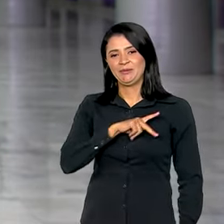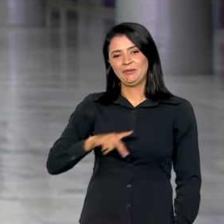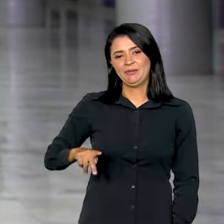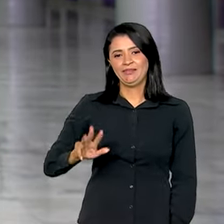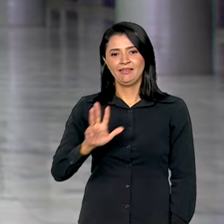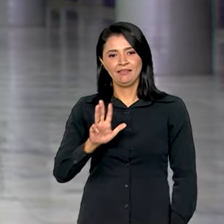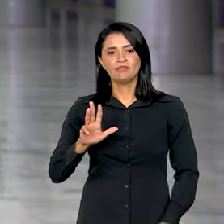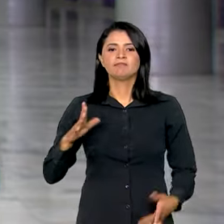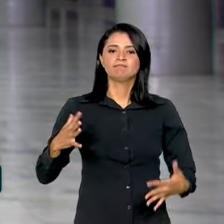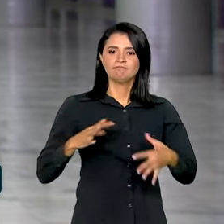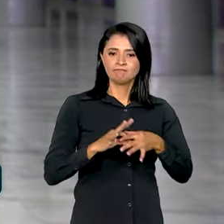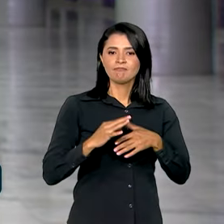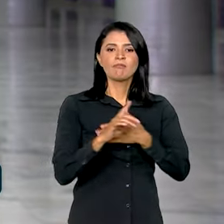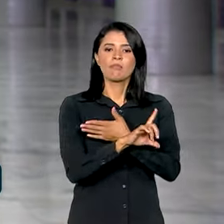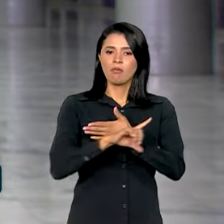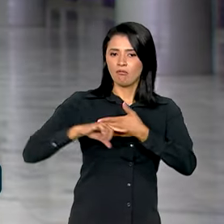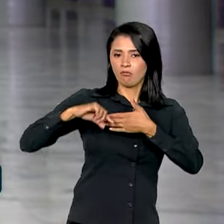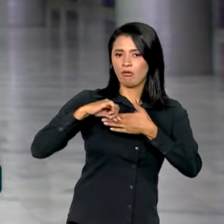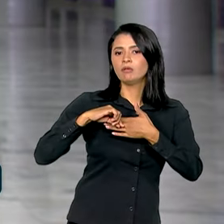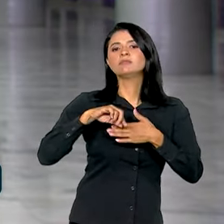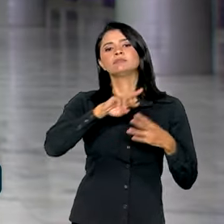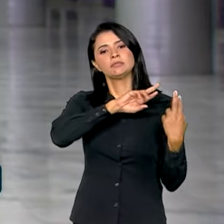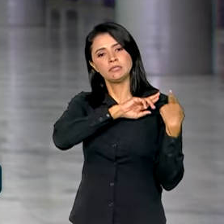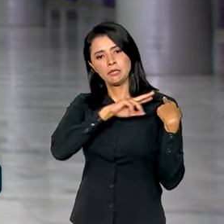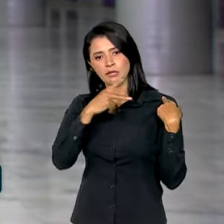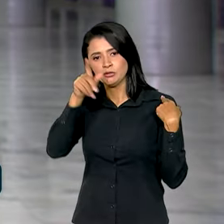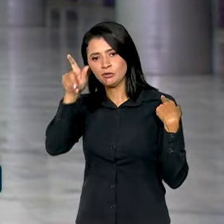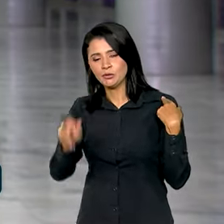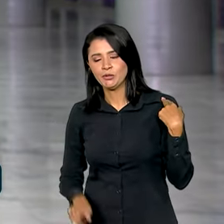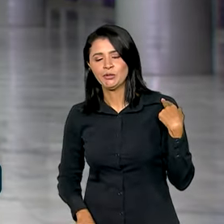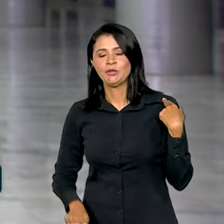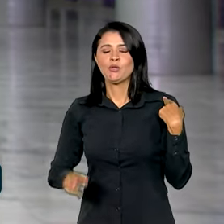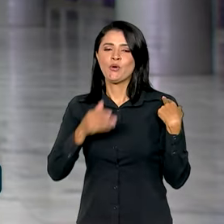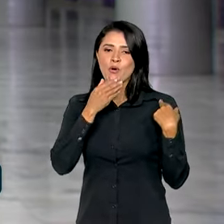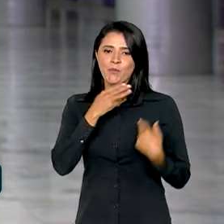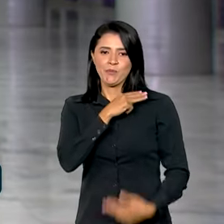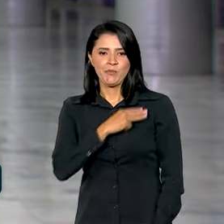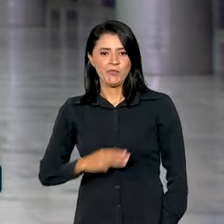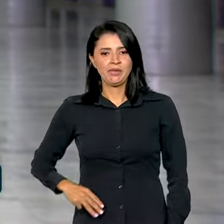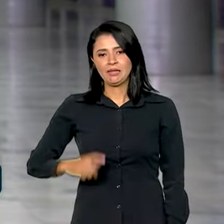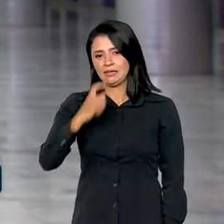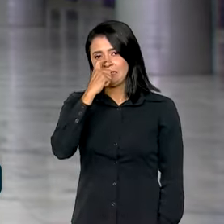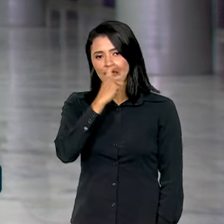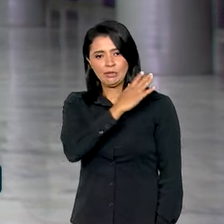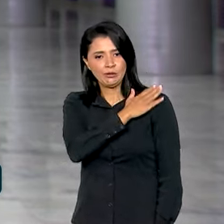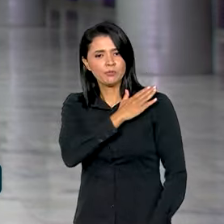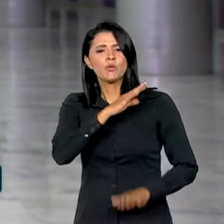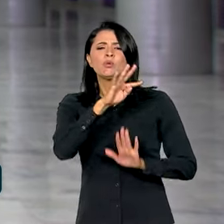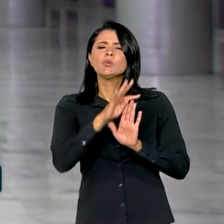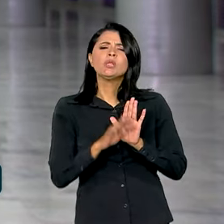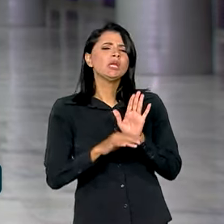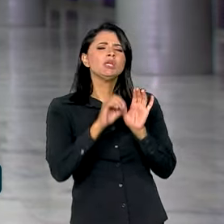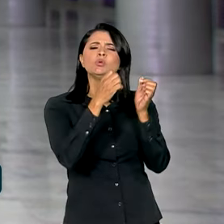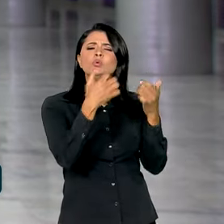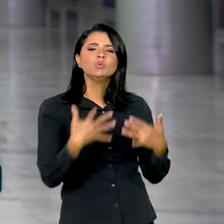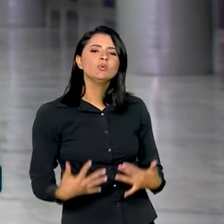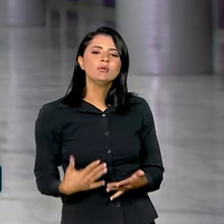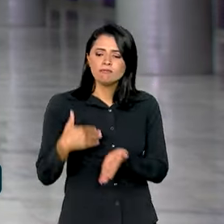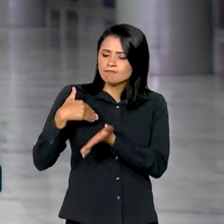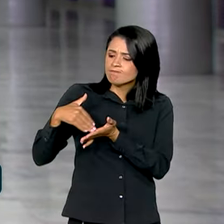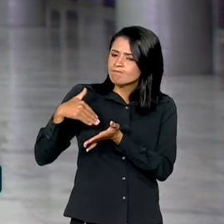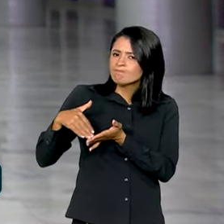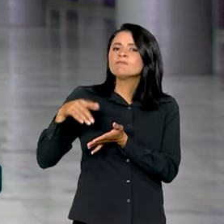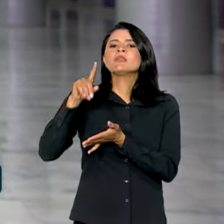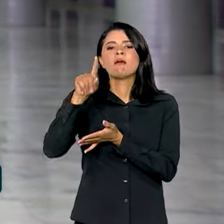é vinculada à Casa Civil e de responsabilidade do ministro Rui Costa. Segundo o texto do decreto, a secretaria vai funcionar